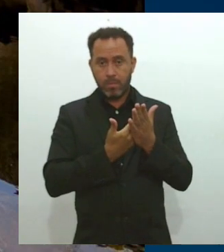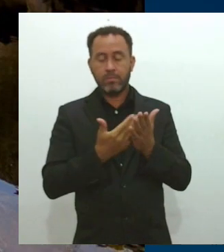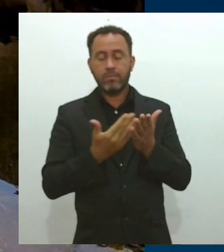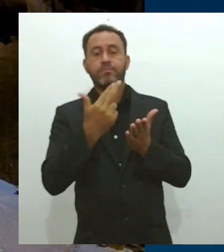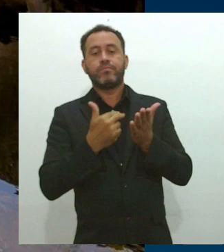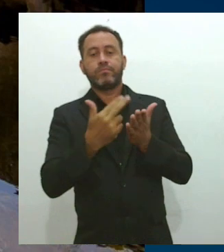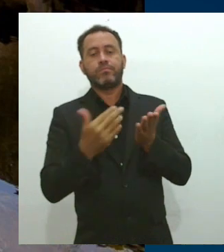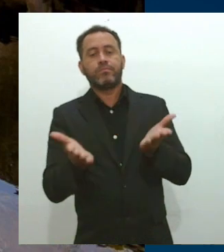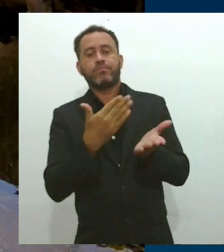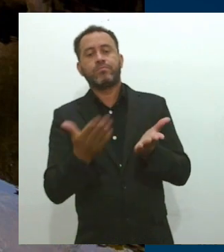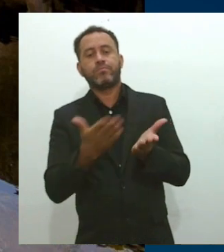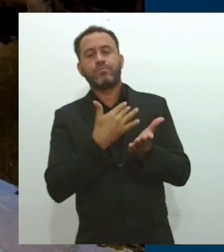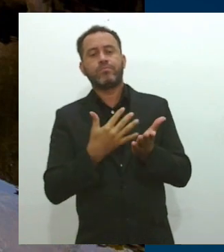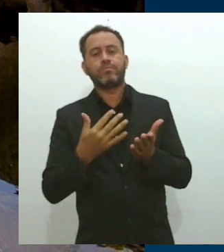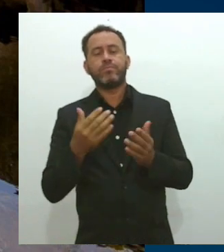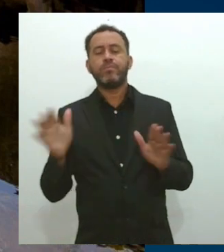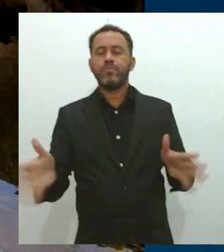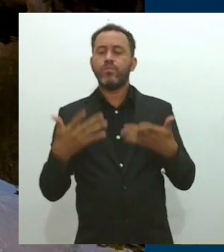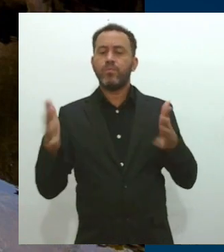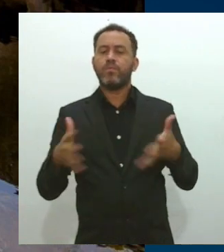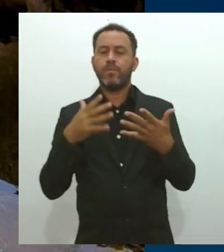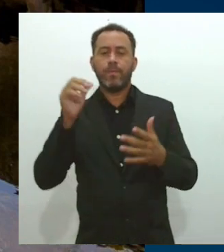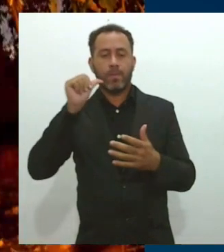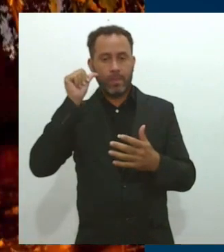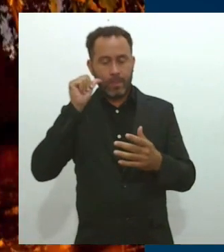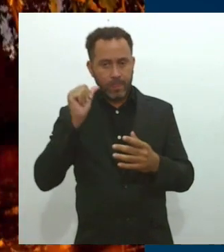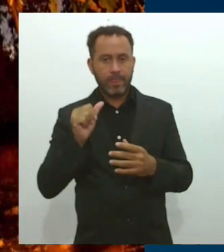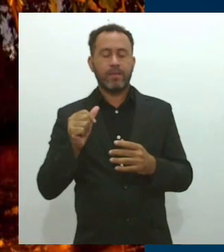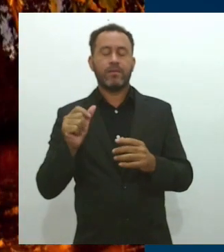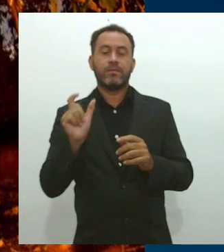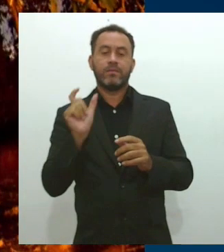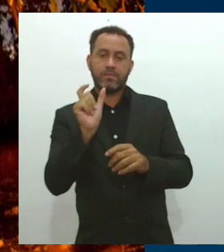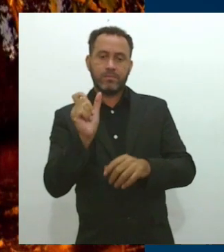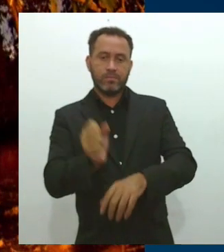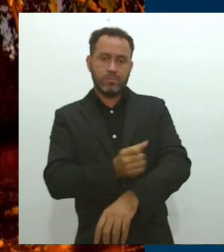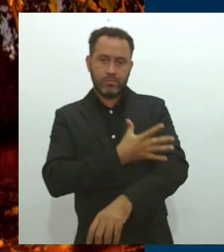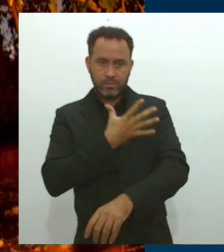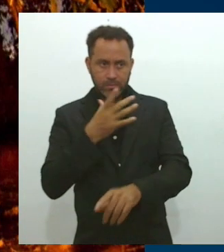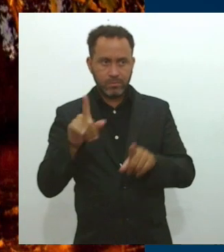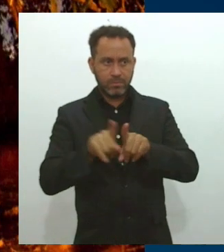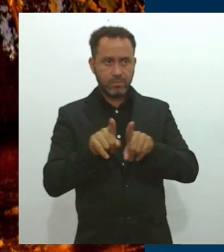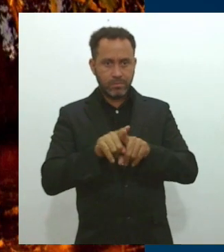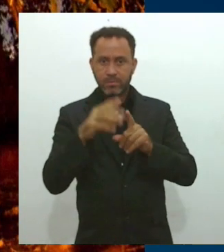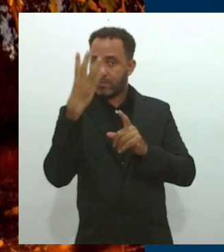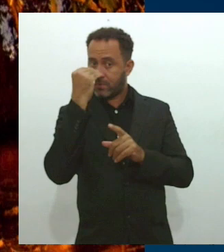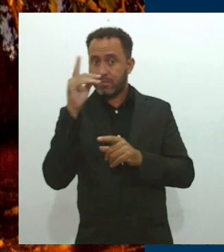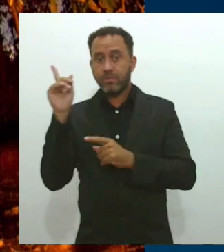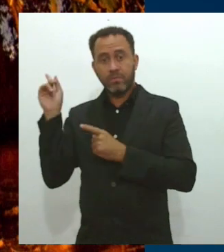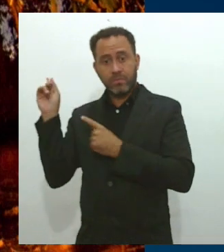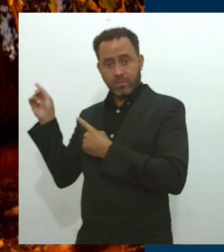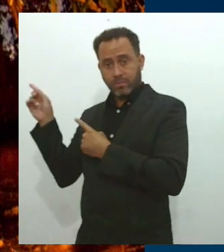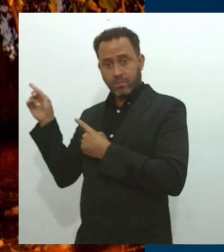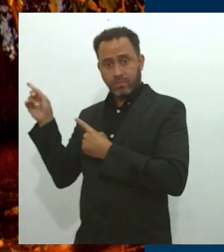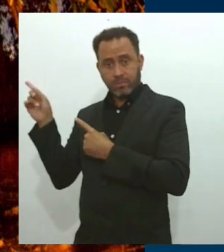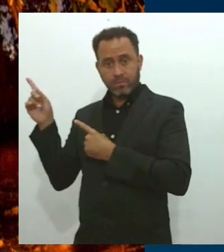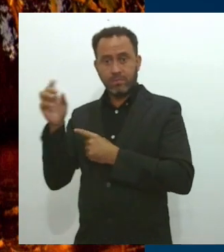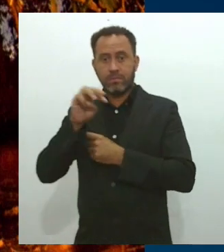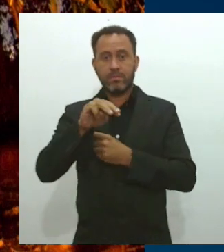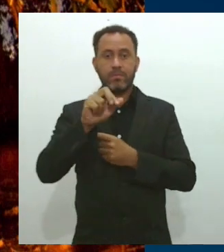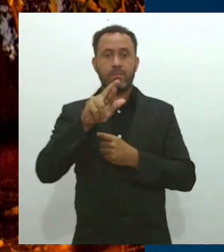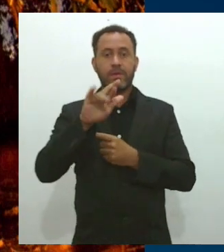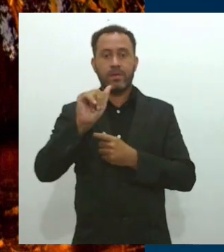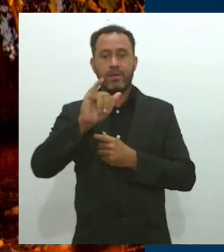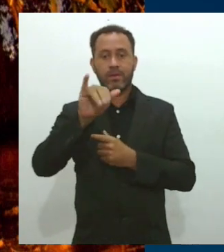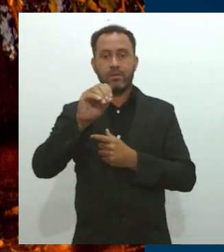promover os artistas, os atletas daqui. Essa fotografia foi tirada por Maria José,